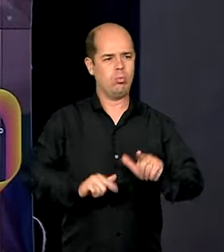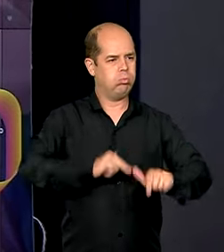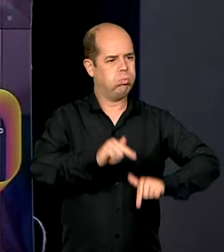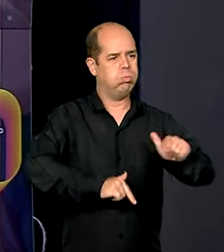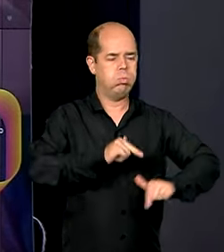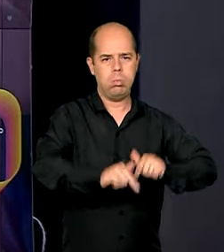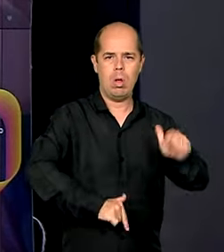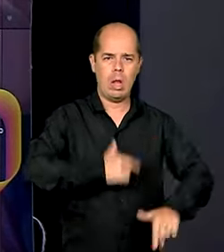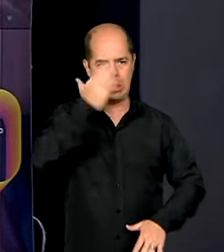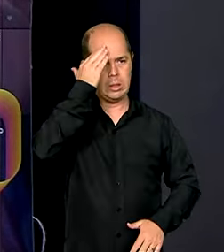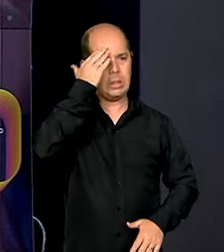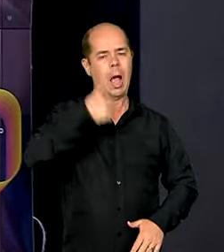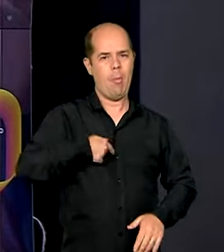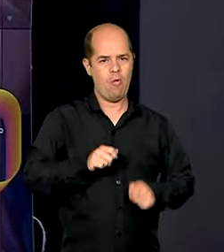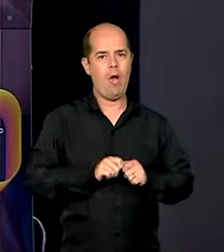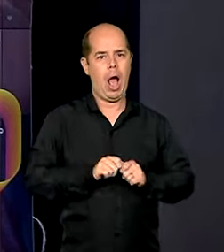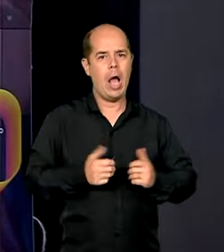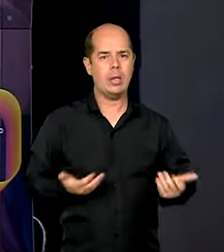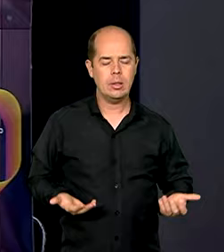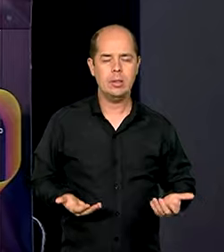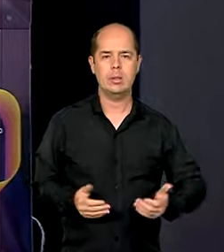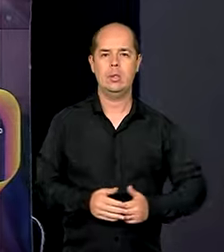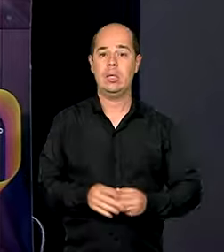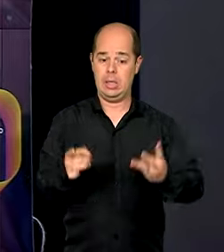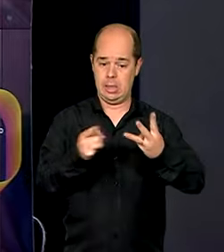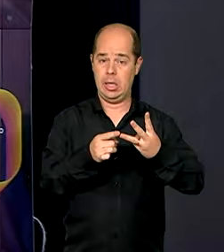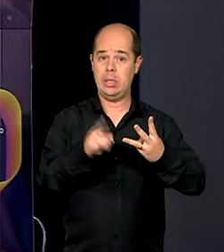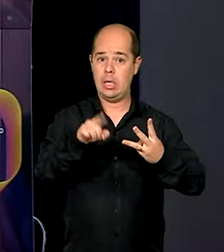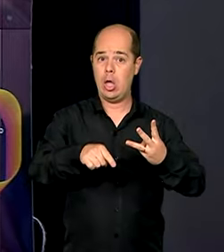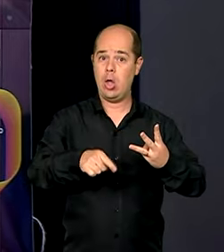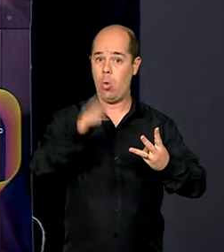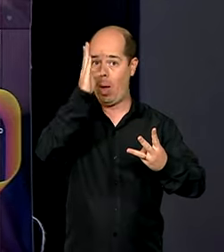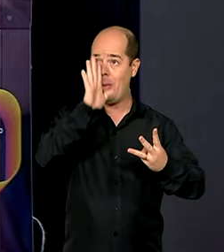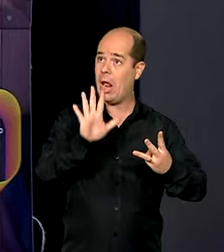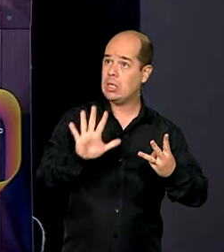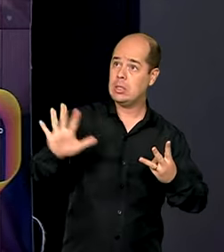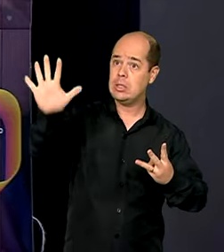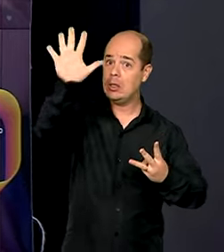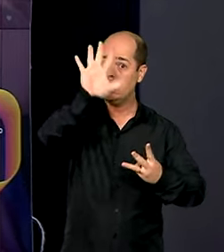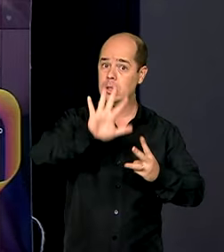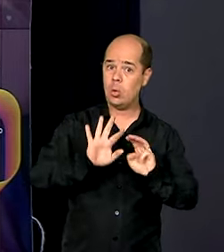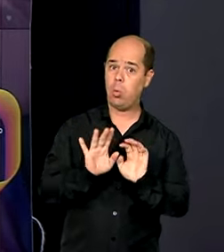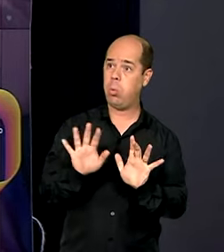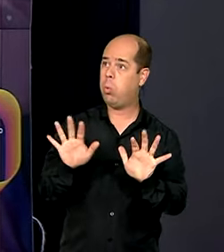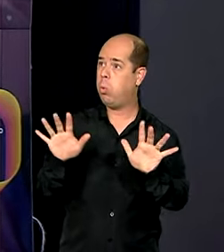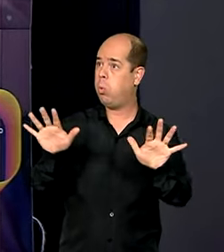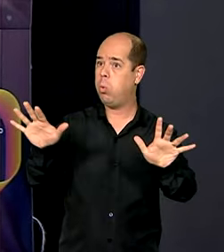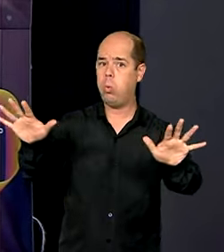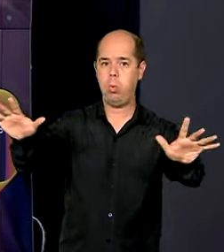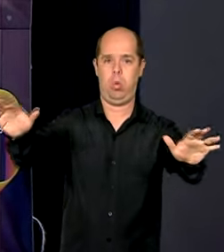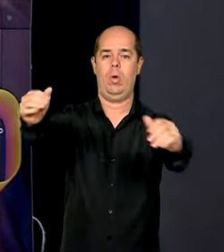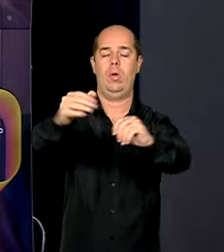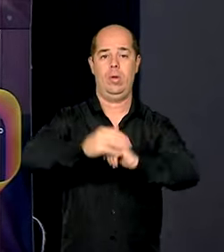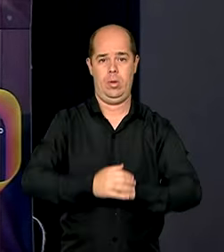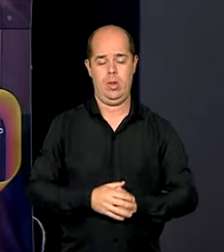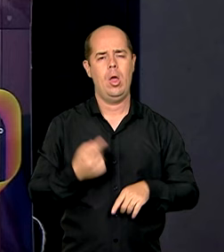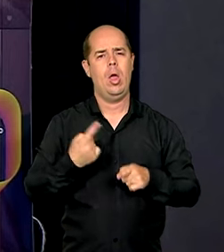exige também que nós possamos chegar em todos os cantos do país. O Ministério dos Direitos Humanos e da Cidadania